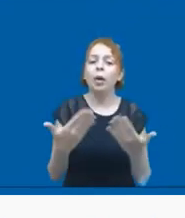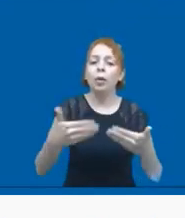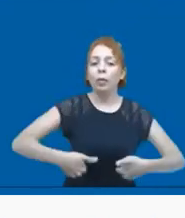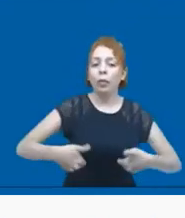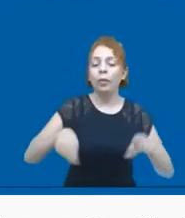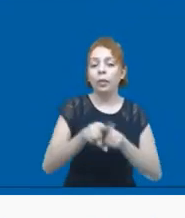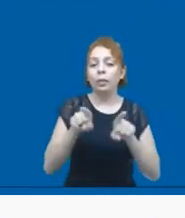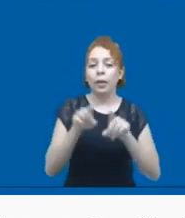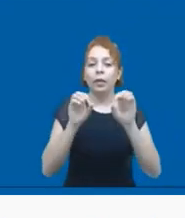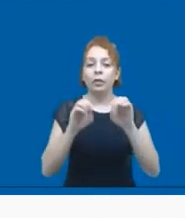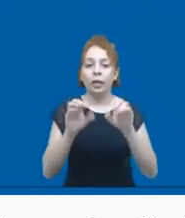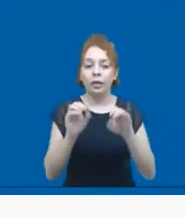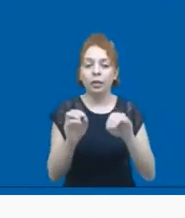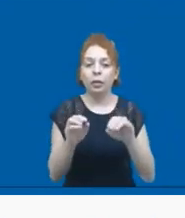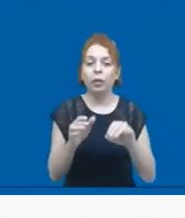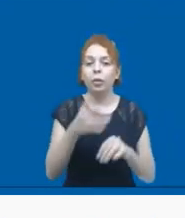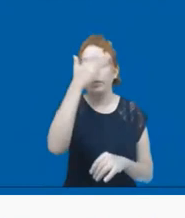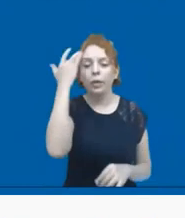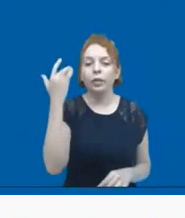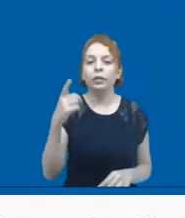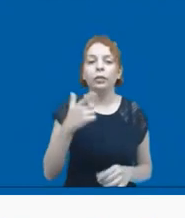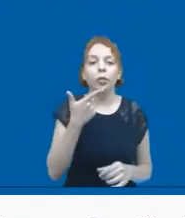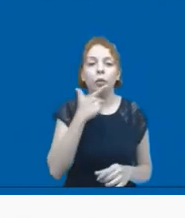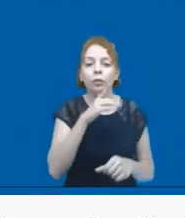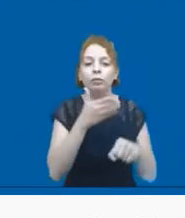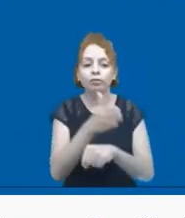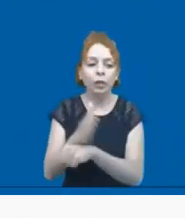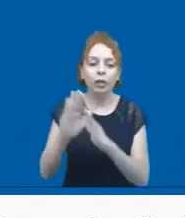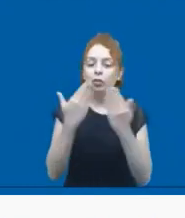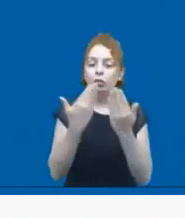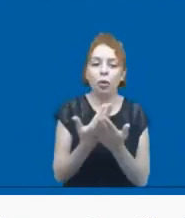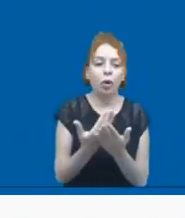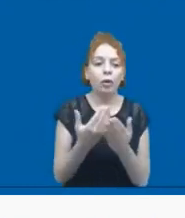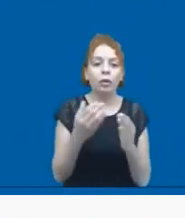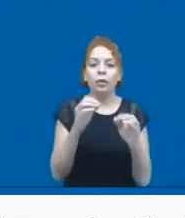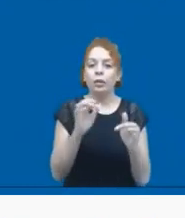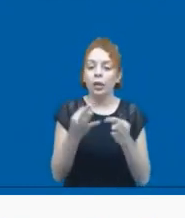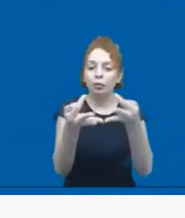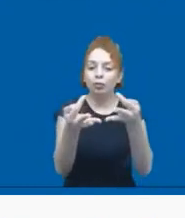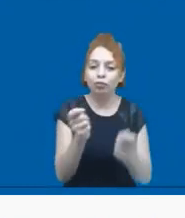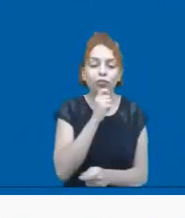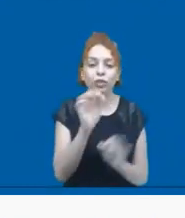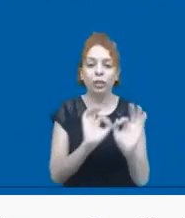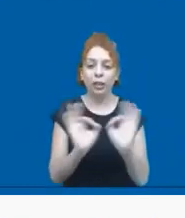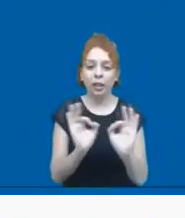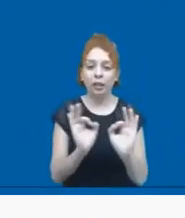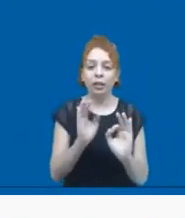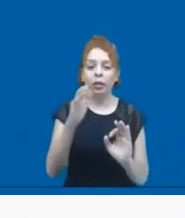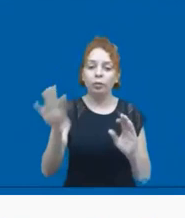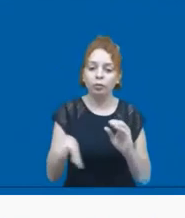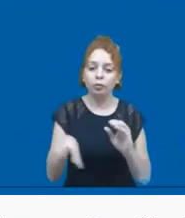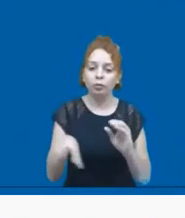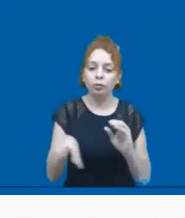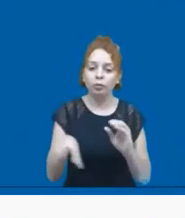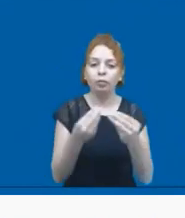educação. Porque muita gente ficou sem ter acesso à escola, muita gente ficou sem ter acesso à tecnologia. Então, cada um pôde contribuir de alguma